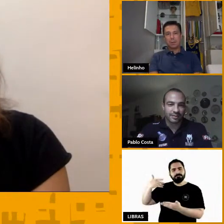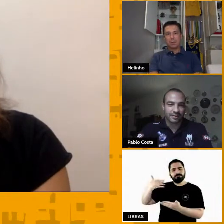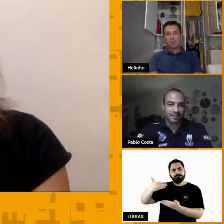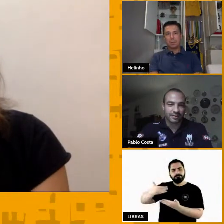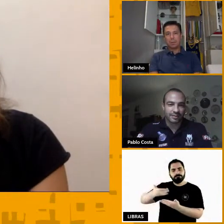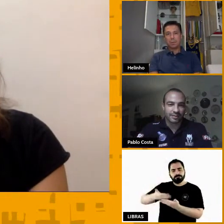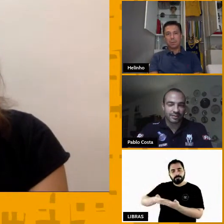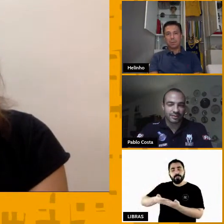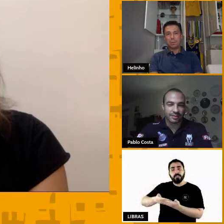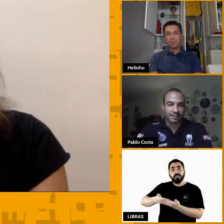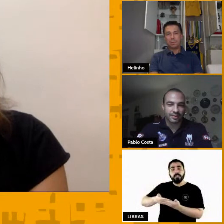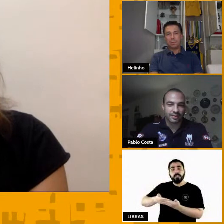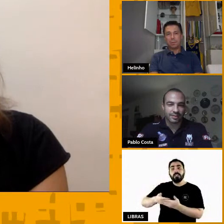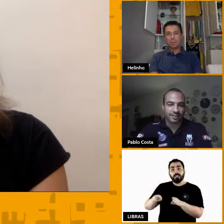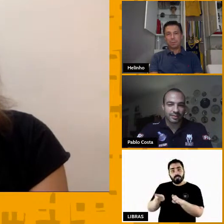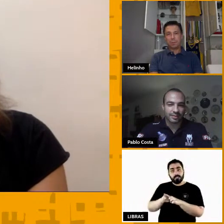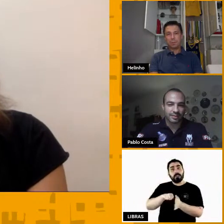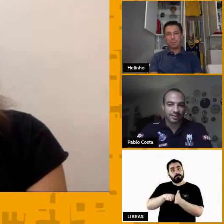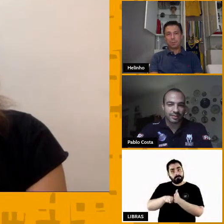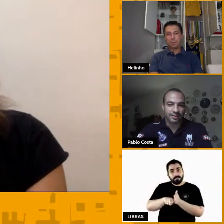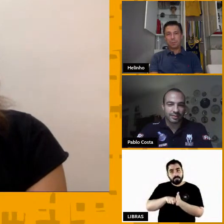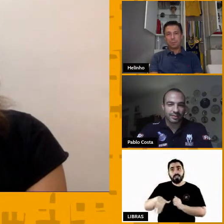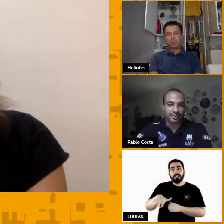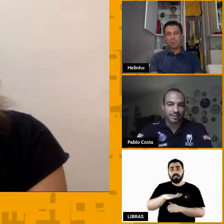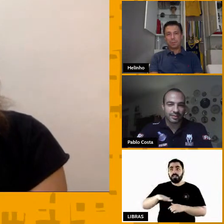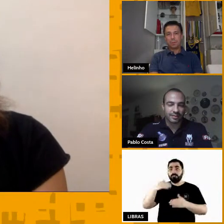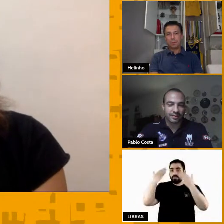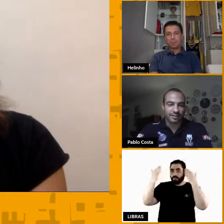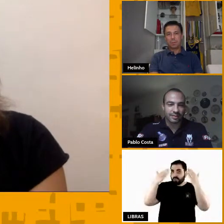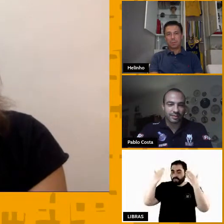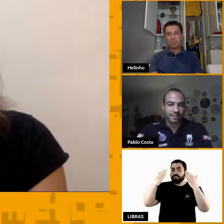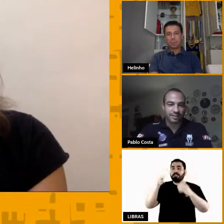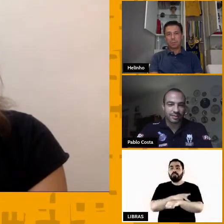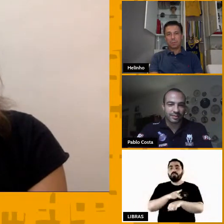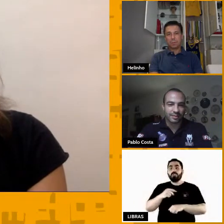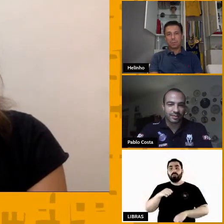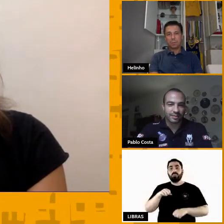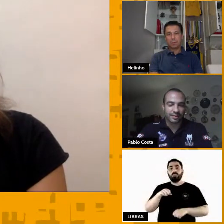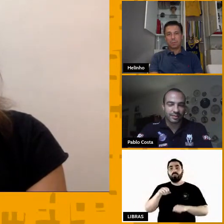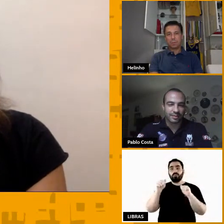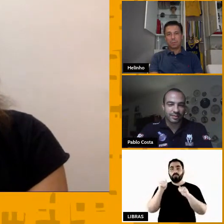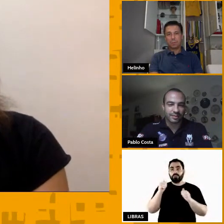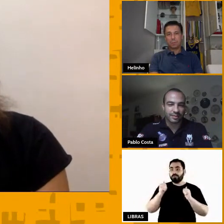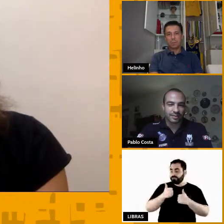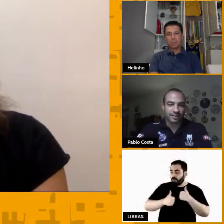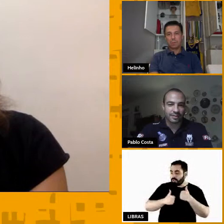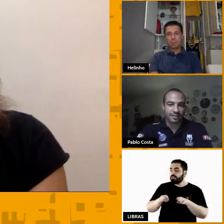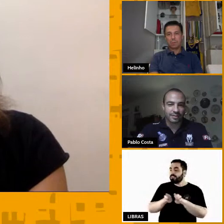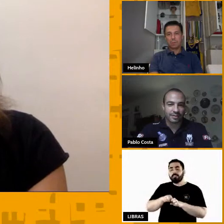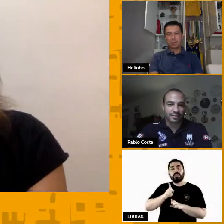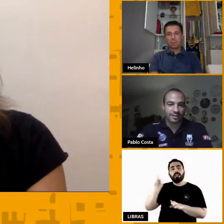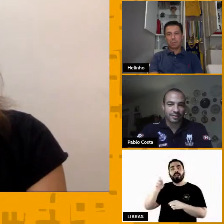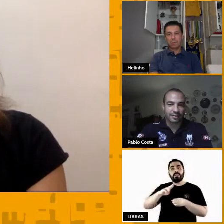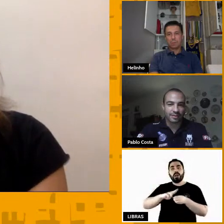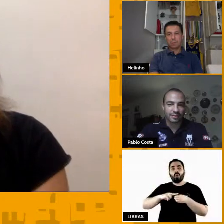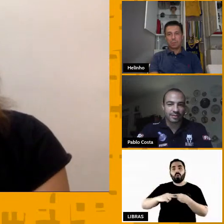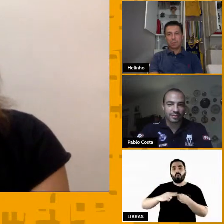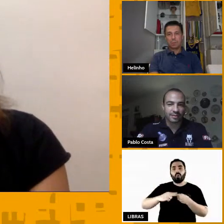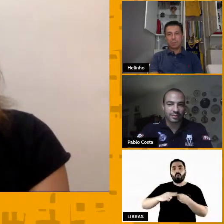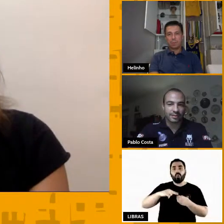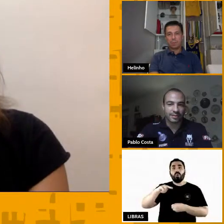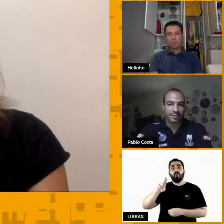na área de psicologia e pedagogia do esporte, estou terminando meu doutorado lá com o pessoal do LEP, na Unicamp, onde o professor Alcides,